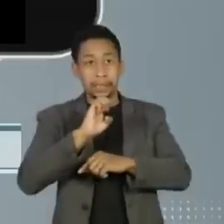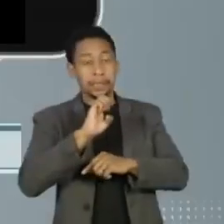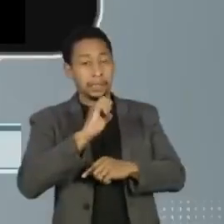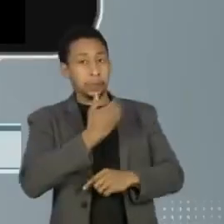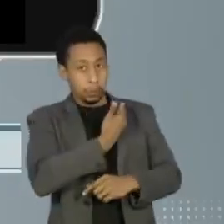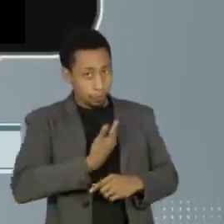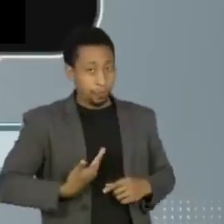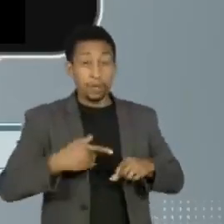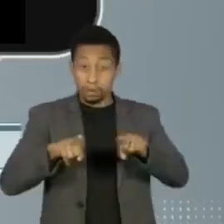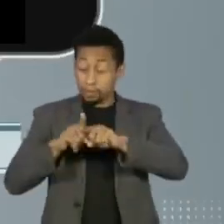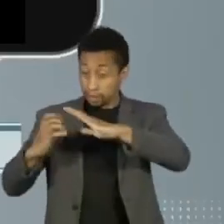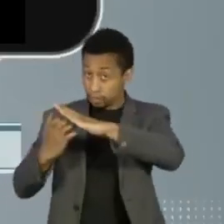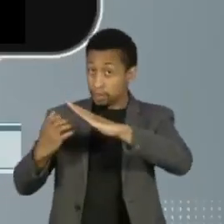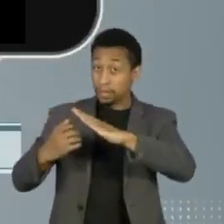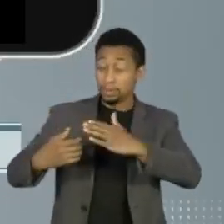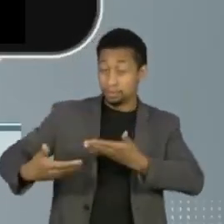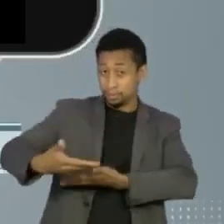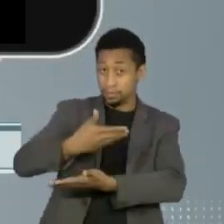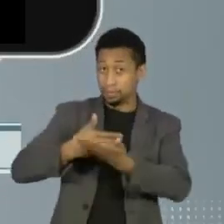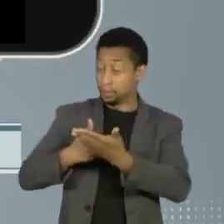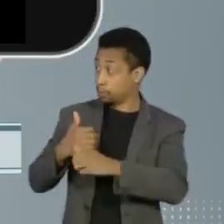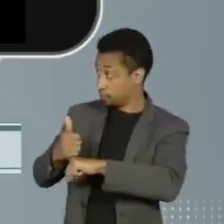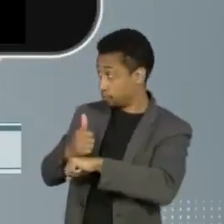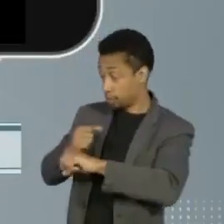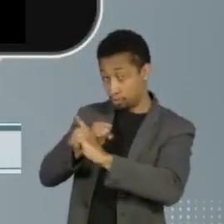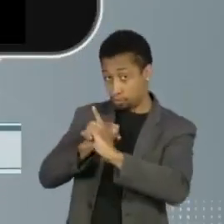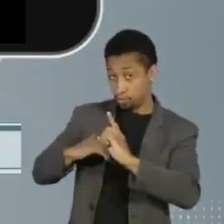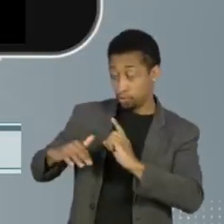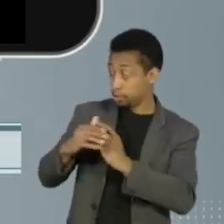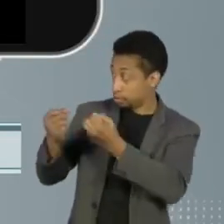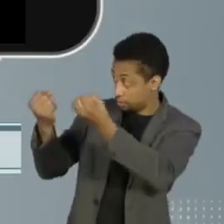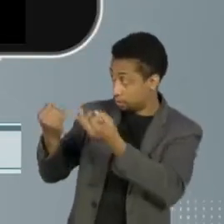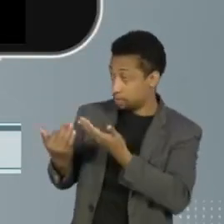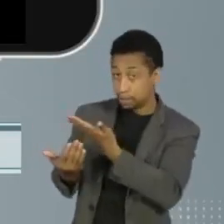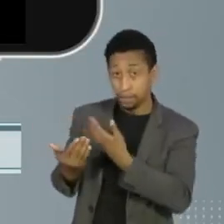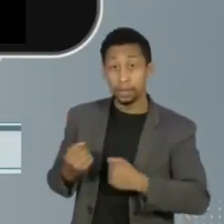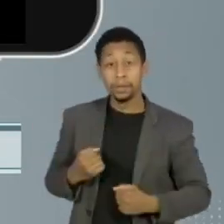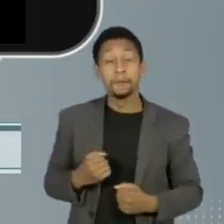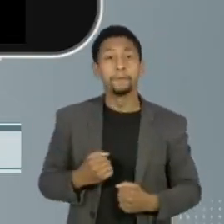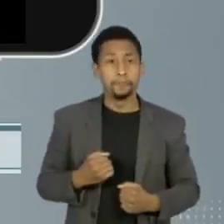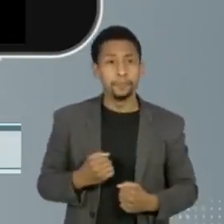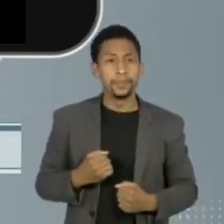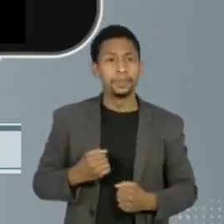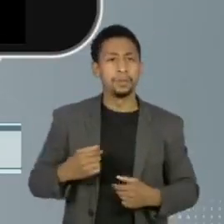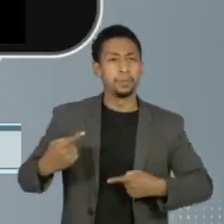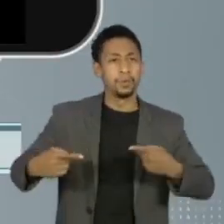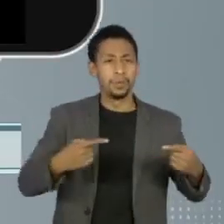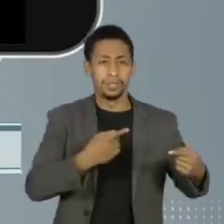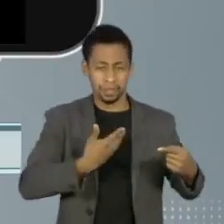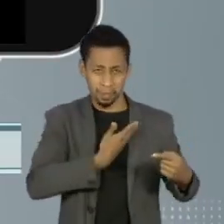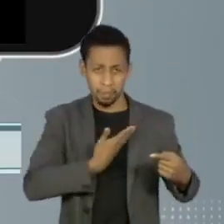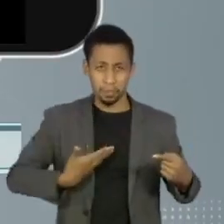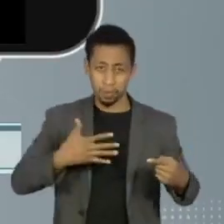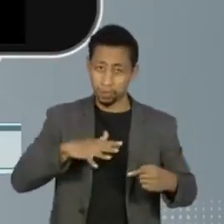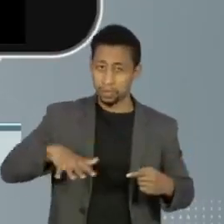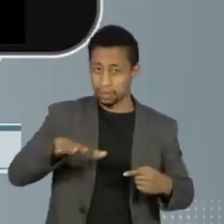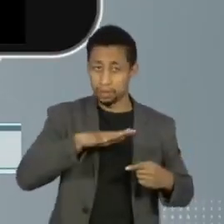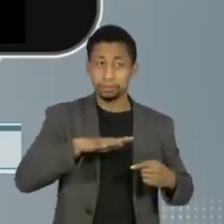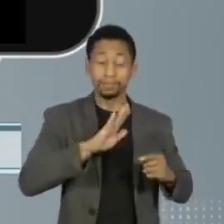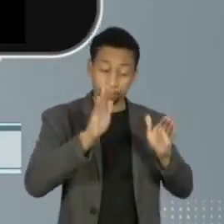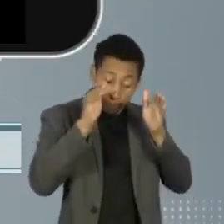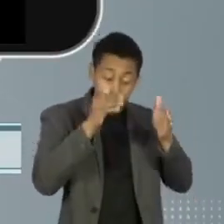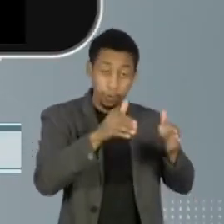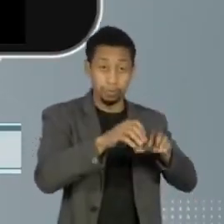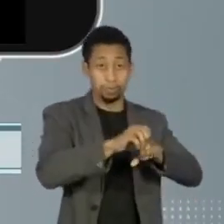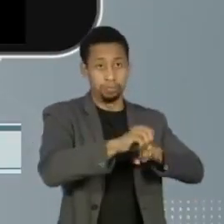empresas, segundo essa socióloga. Em termos de políticas públicas, existe uma parte que é educacional, que são